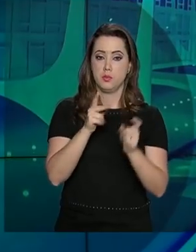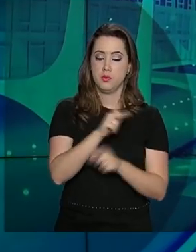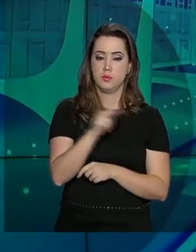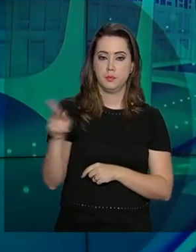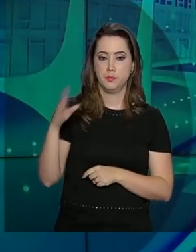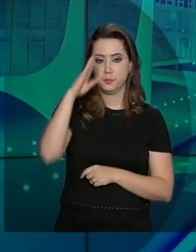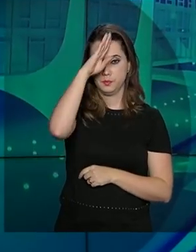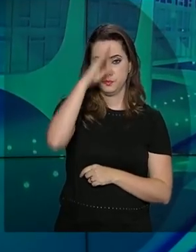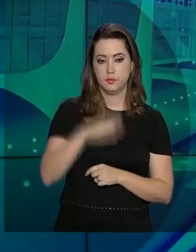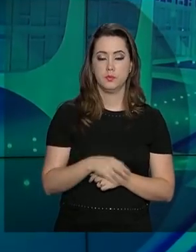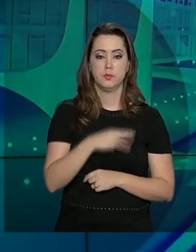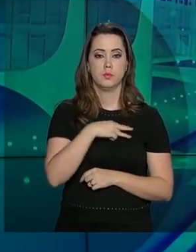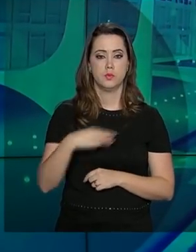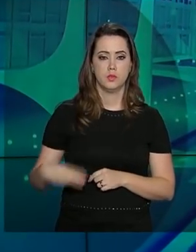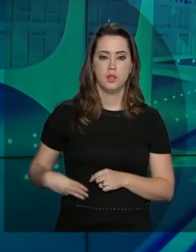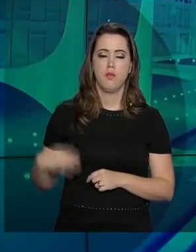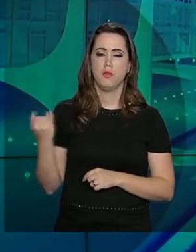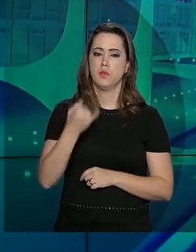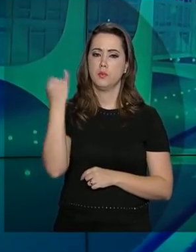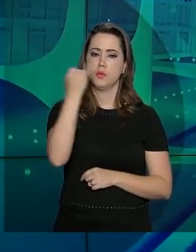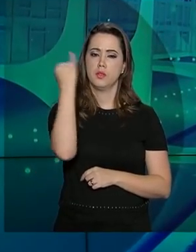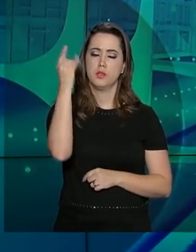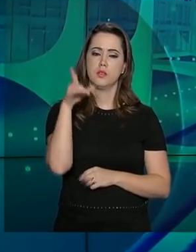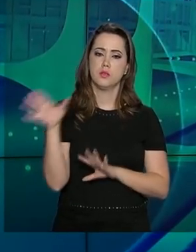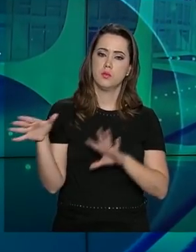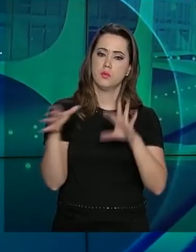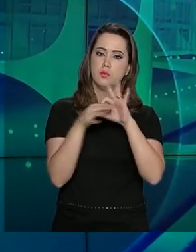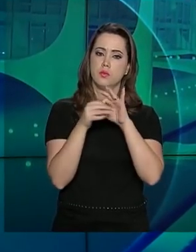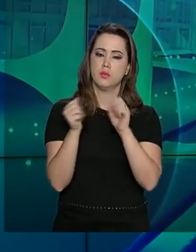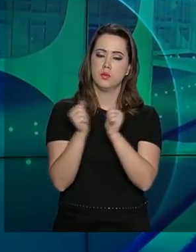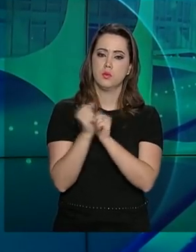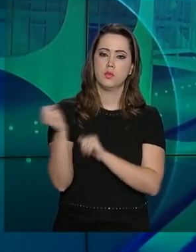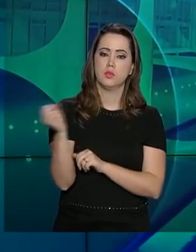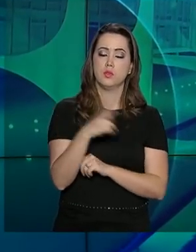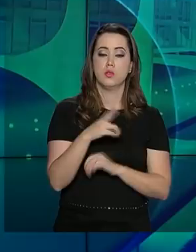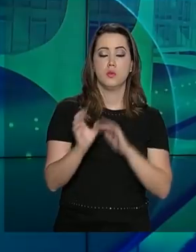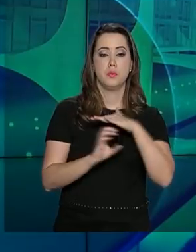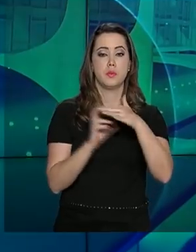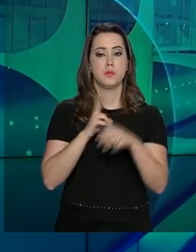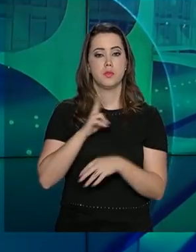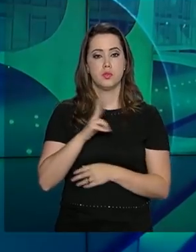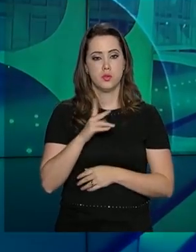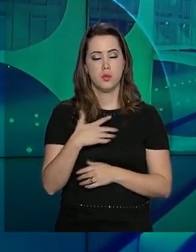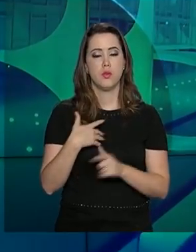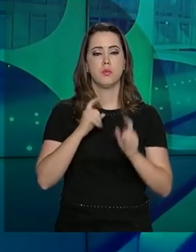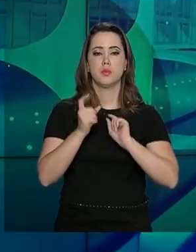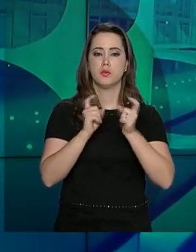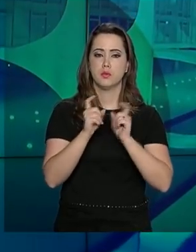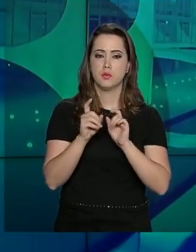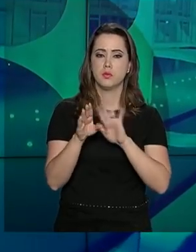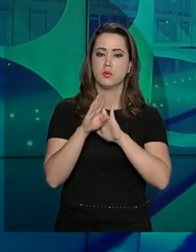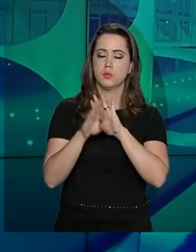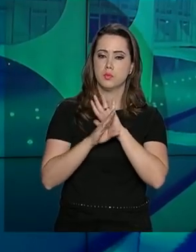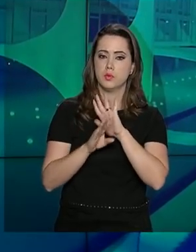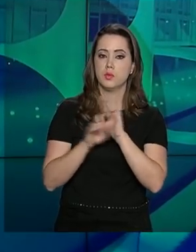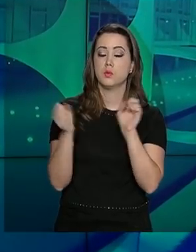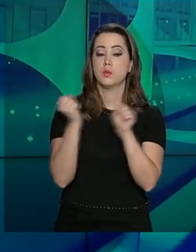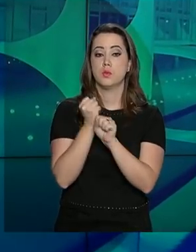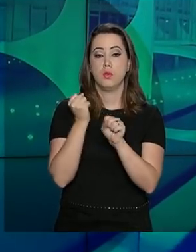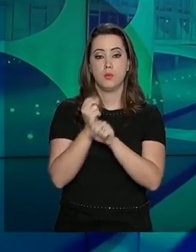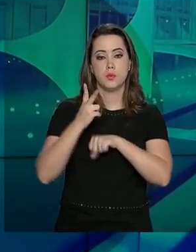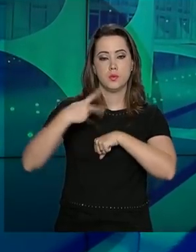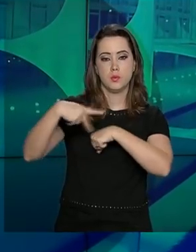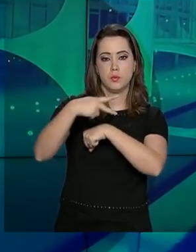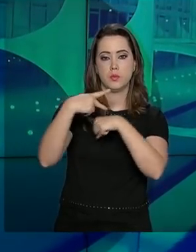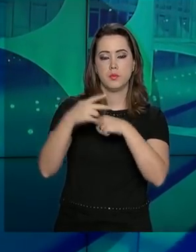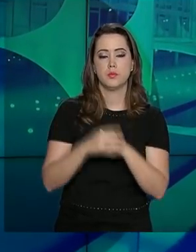Jair Bolsonaro. O ministro destacou a importância da parceria com a iniciativa privada para a execução de projetos